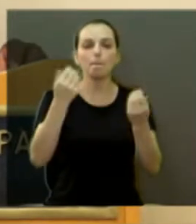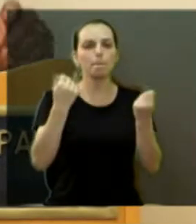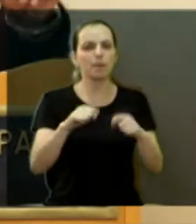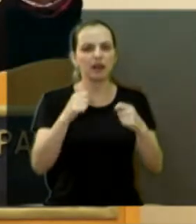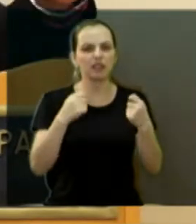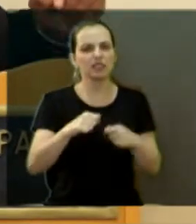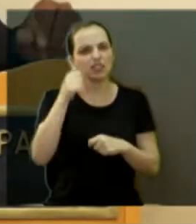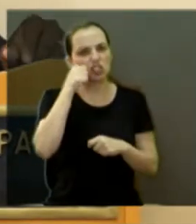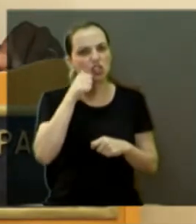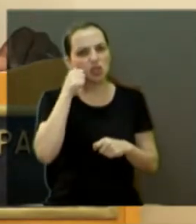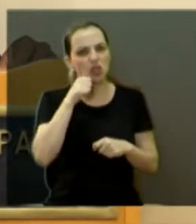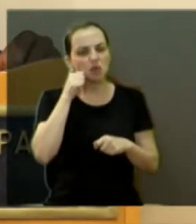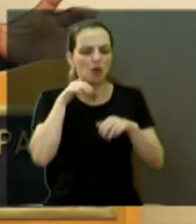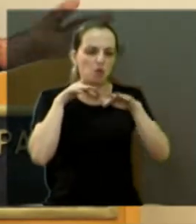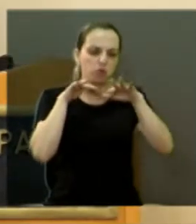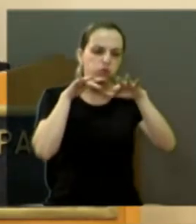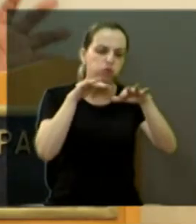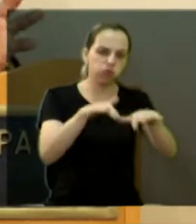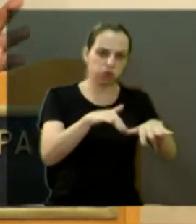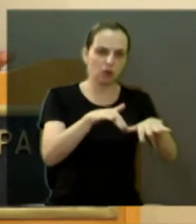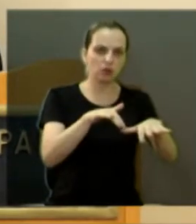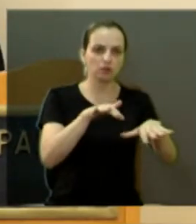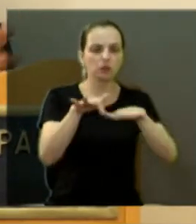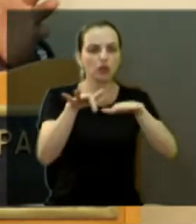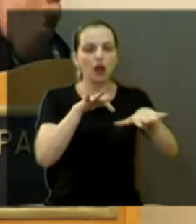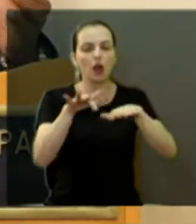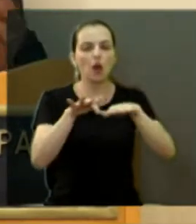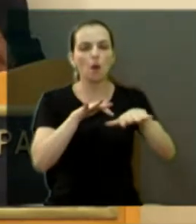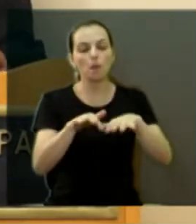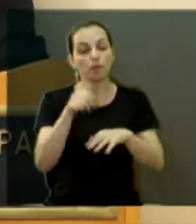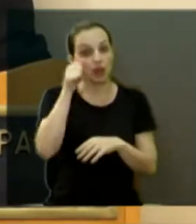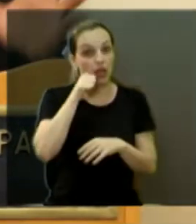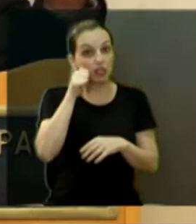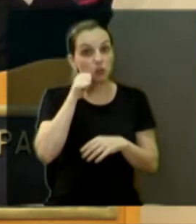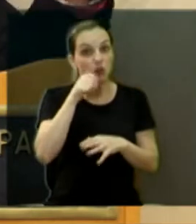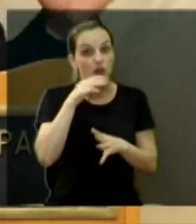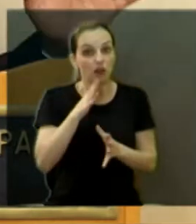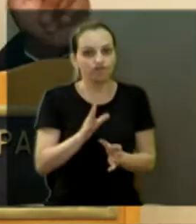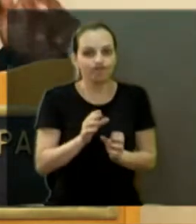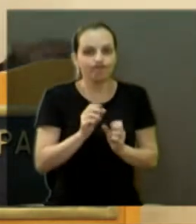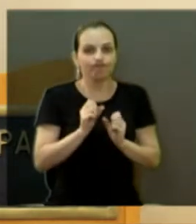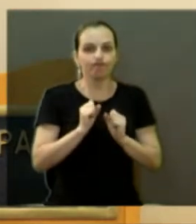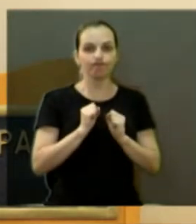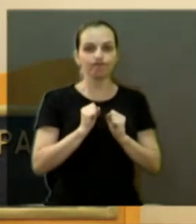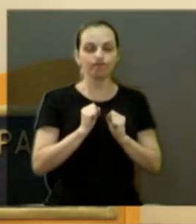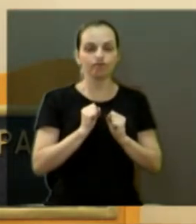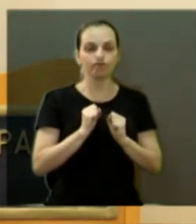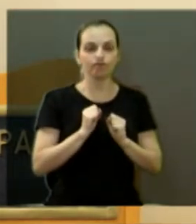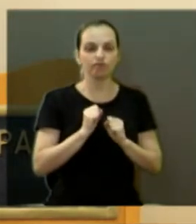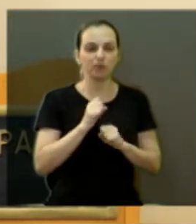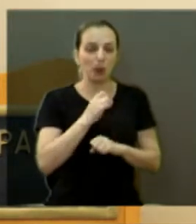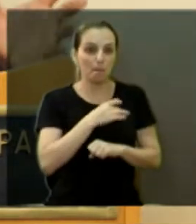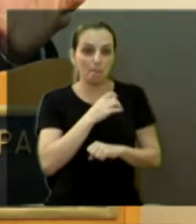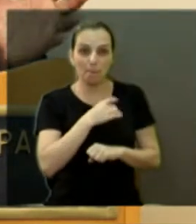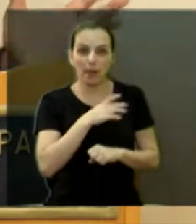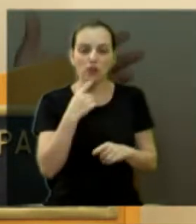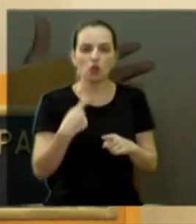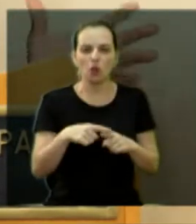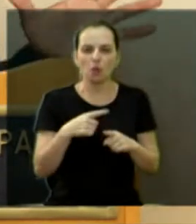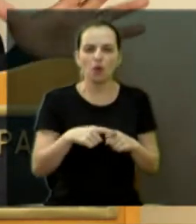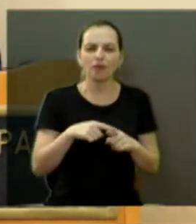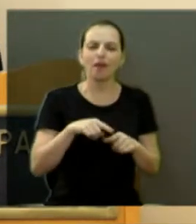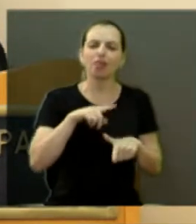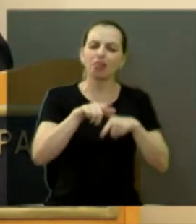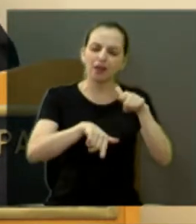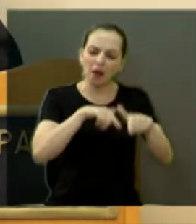nas ruas, tem de sair candidata, mas é nem a Juliana falou. Muitas vezes as mulheres ficam acuadas, ficam com medo, né? Porque é muito trabalho, porque não é fácil, até para